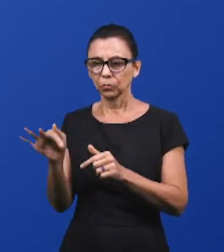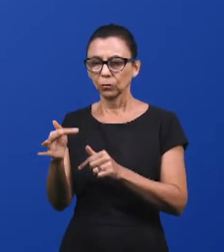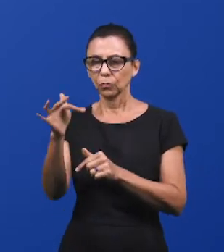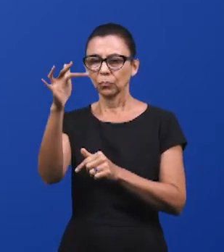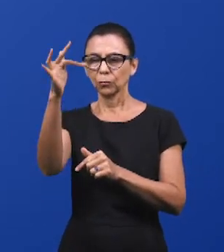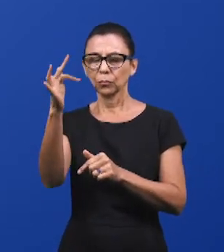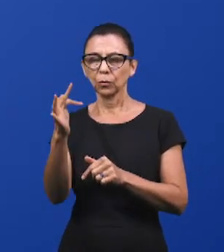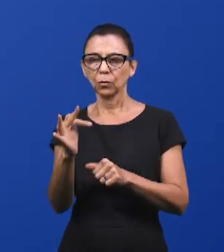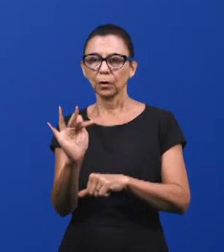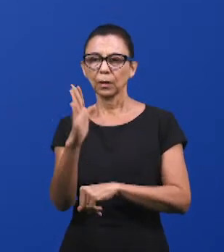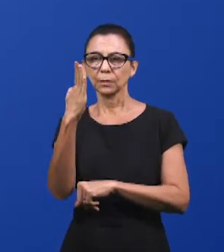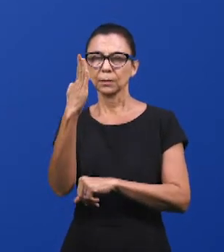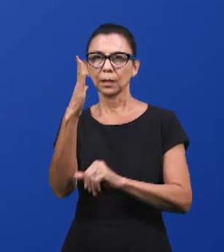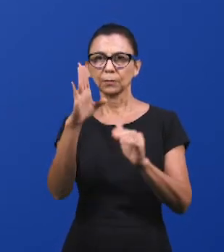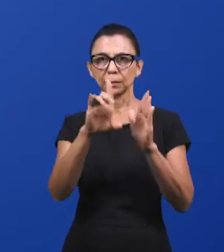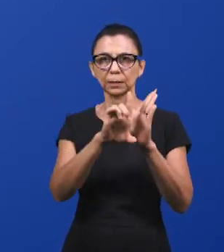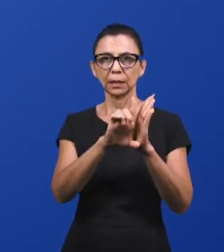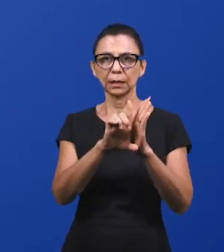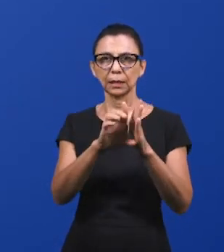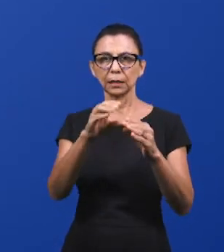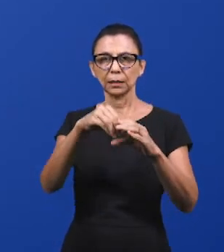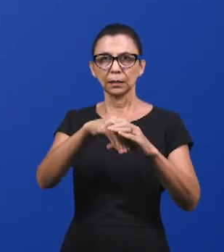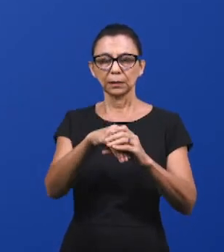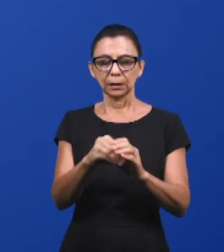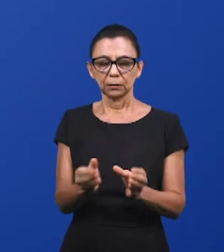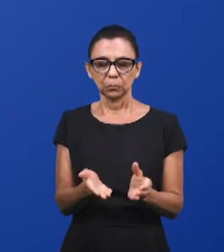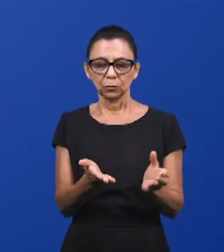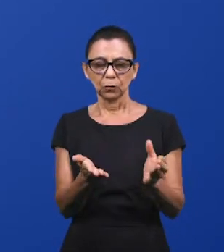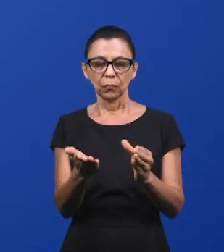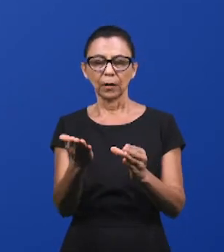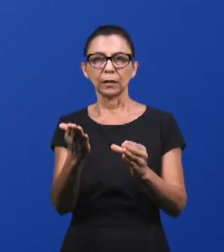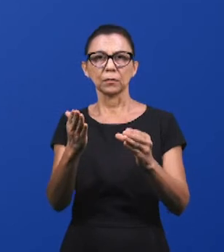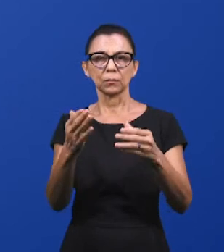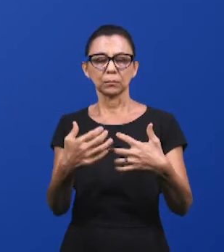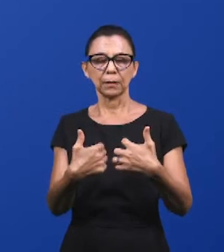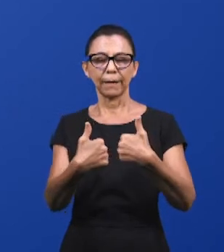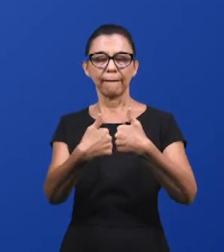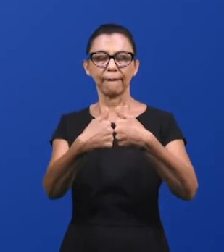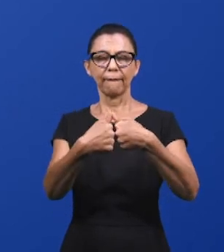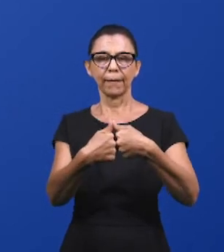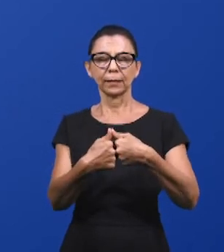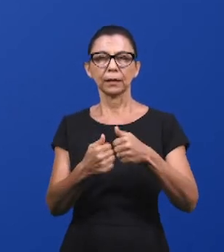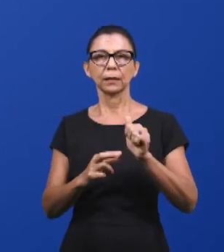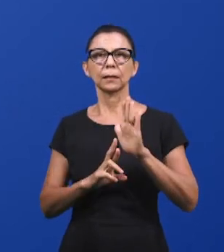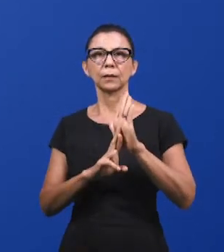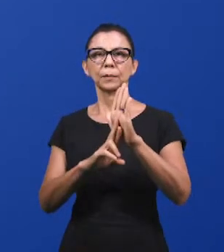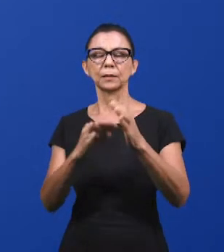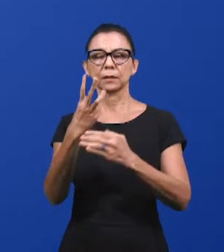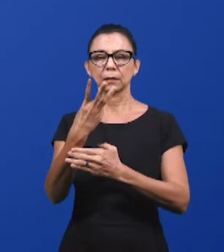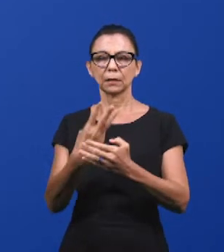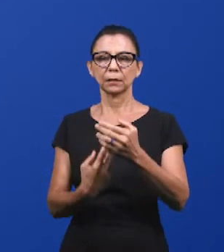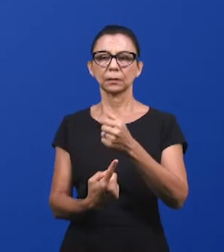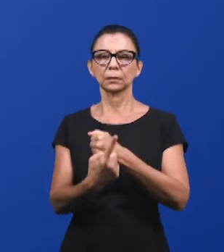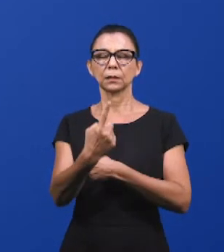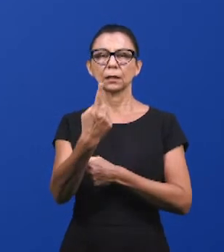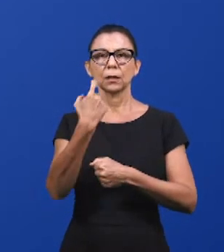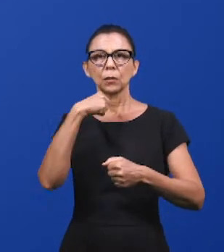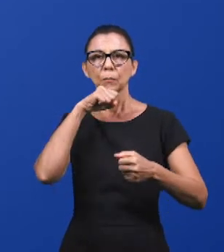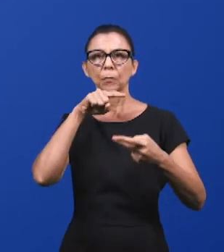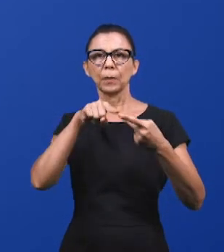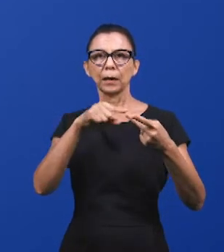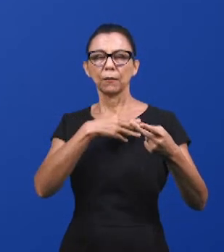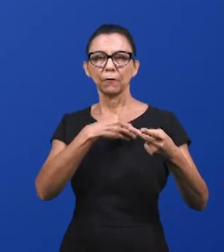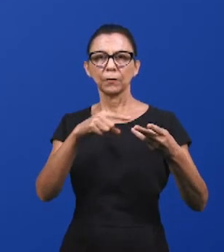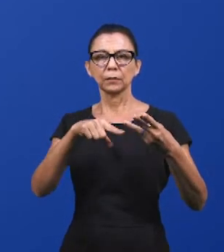conceito. E nós vemos, nesses três elementos, a presença da Trindade, do Pai, do Filho e do Espírito Santo.